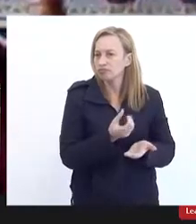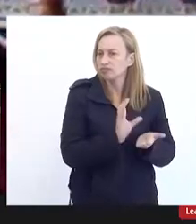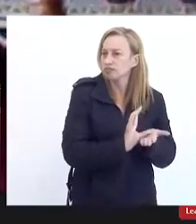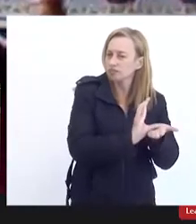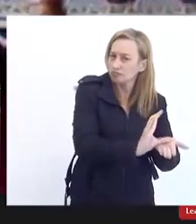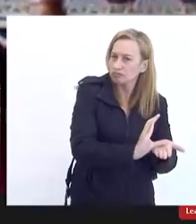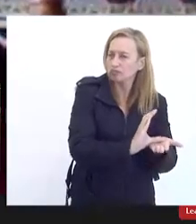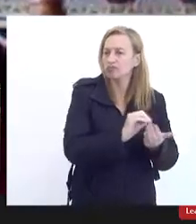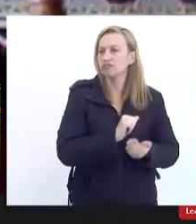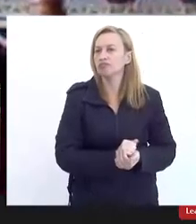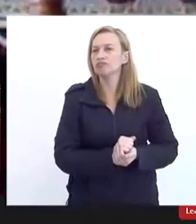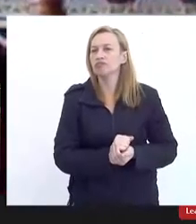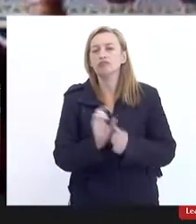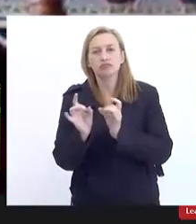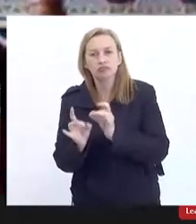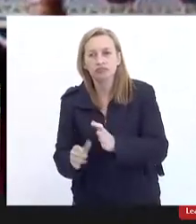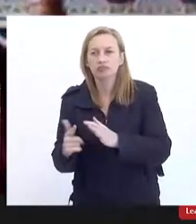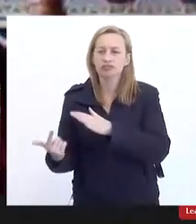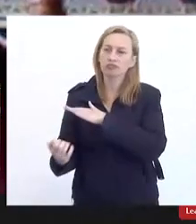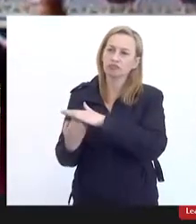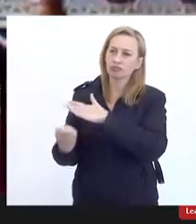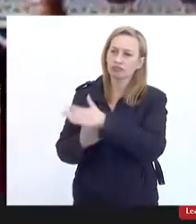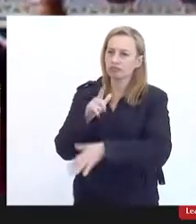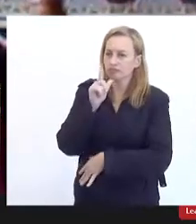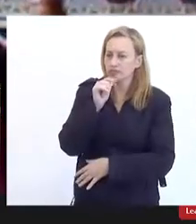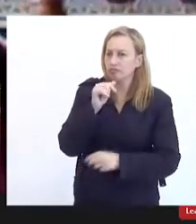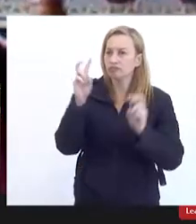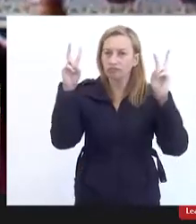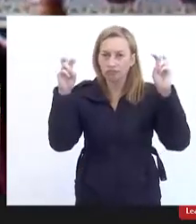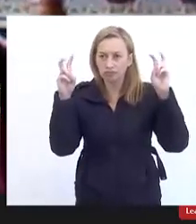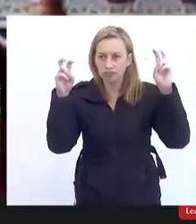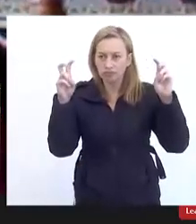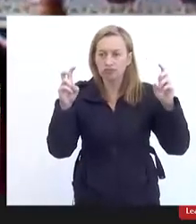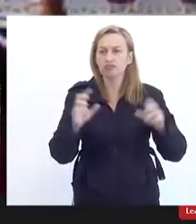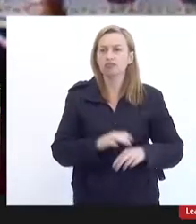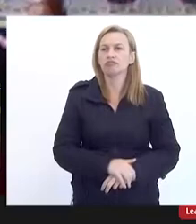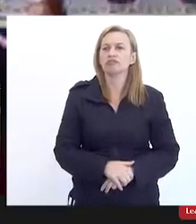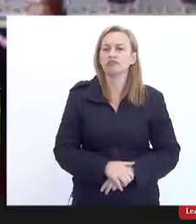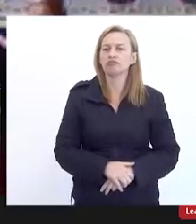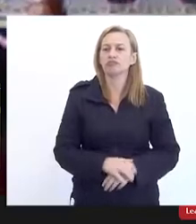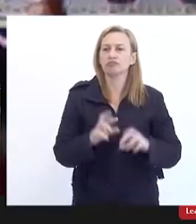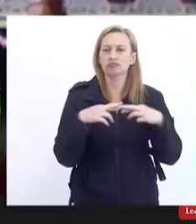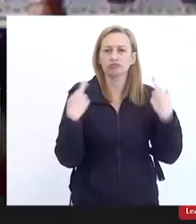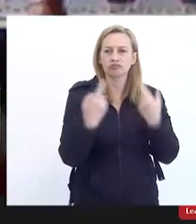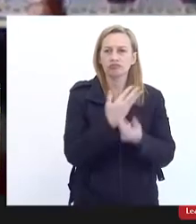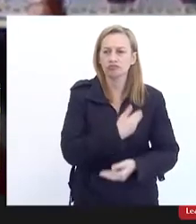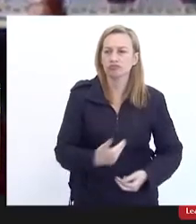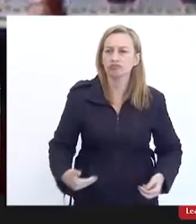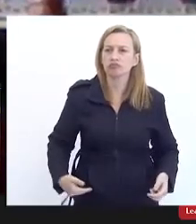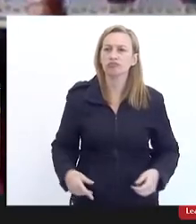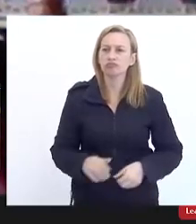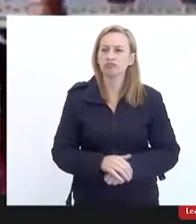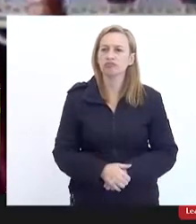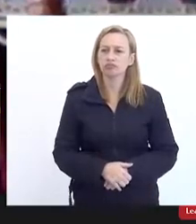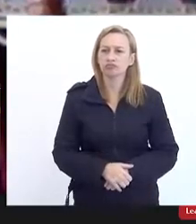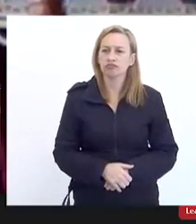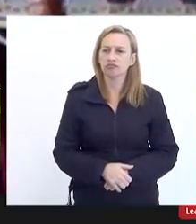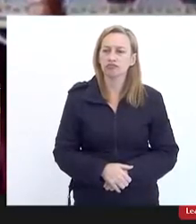concessão da CEDAI e das questões atinentes a essa audiência pública que nós